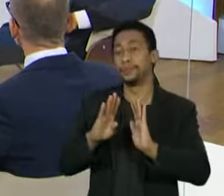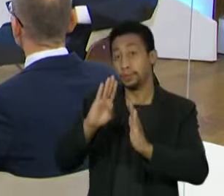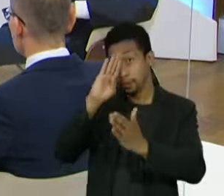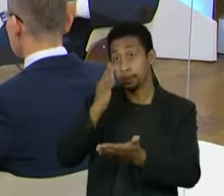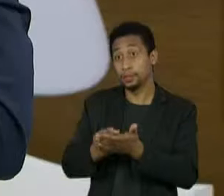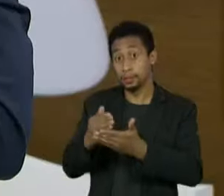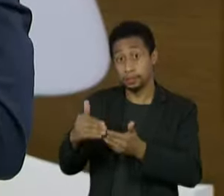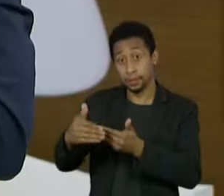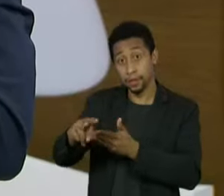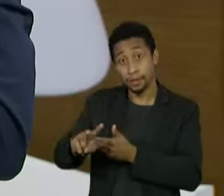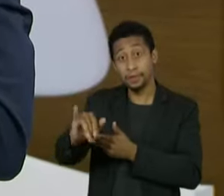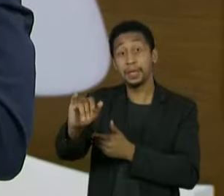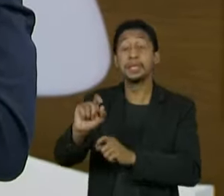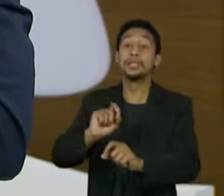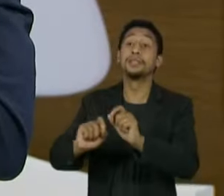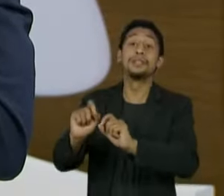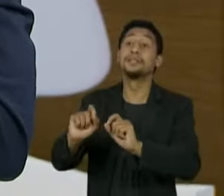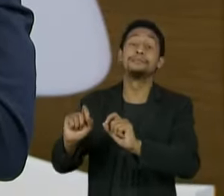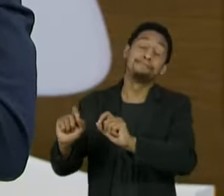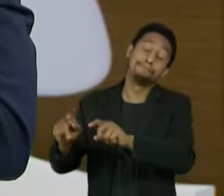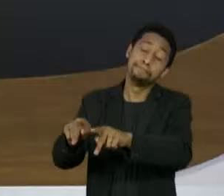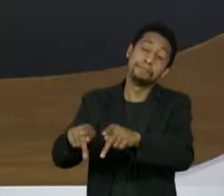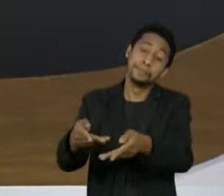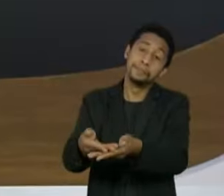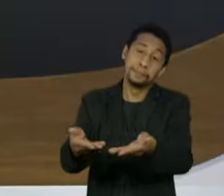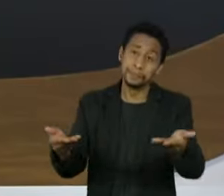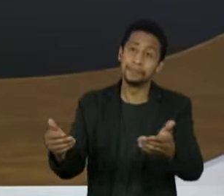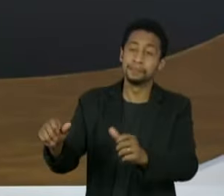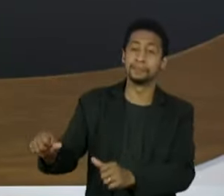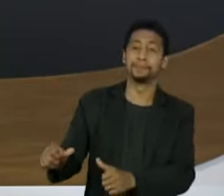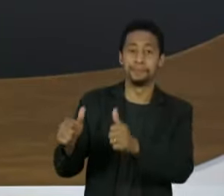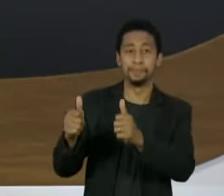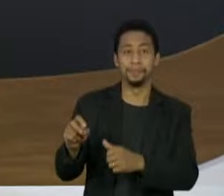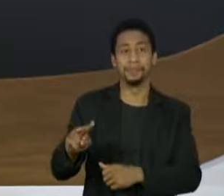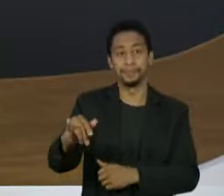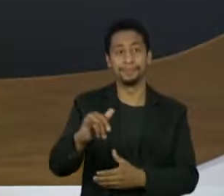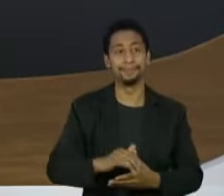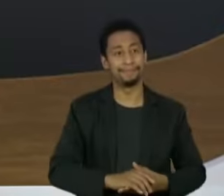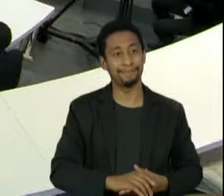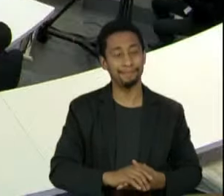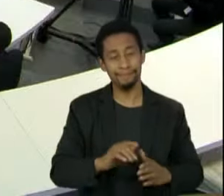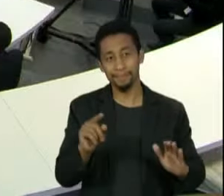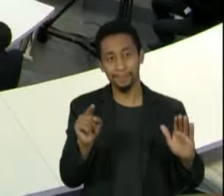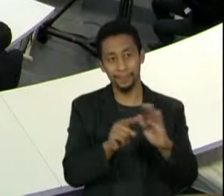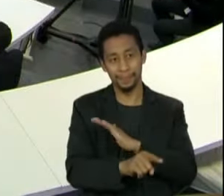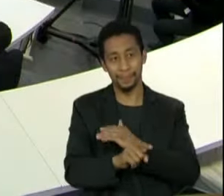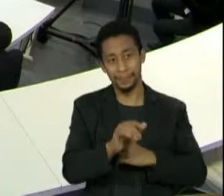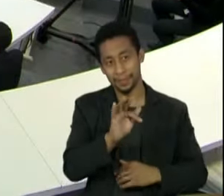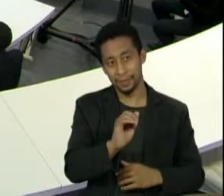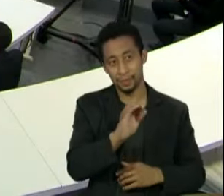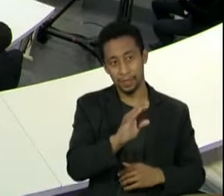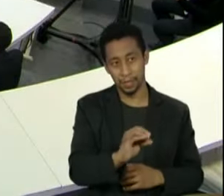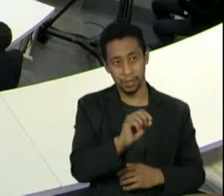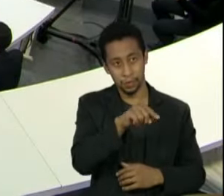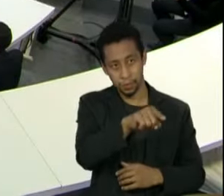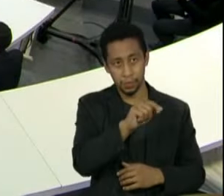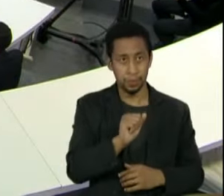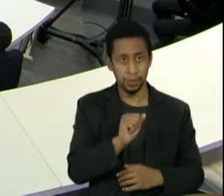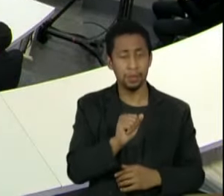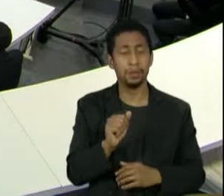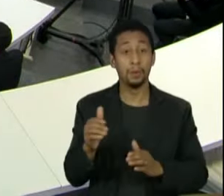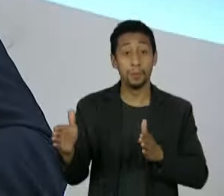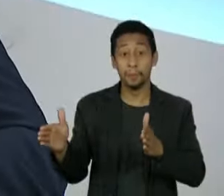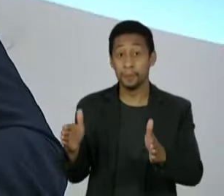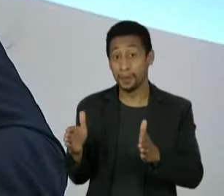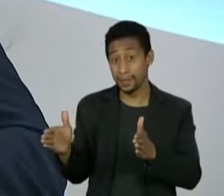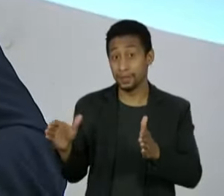acontecer e quem vai ganhar com isso é a população brasileira. Renato? Gostaria de perguntar para o senador Fabiano Contarato. Um dos momentos mais